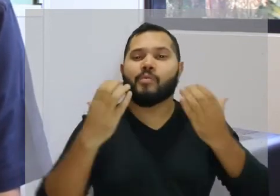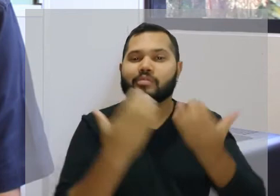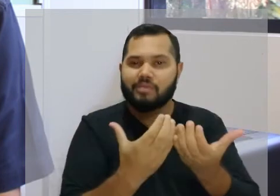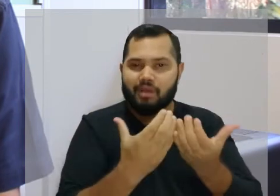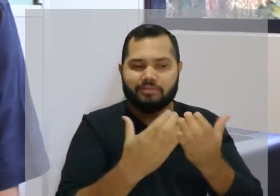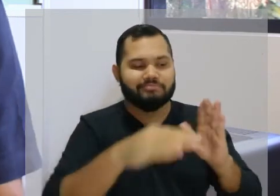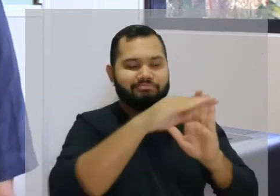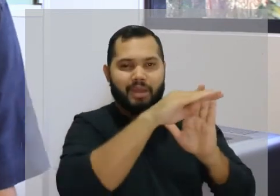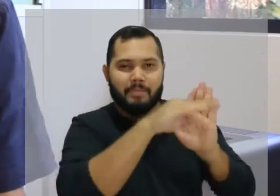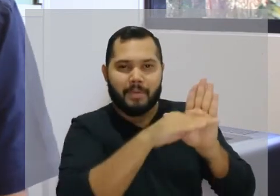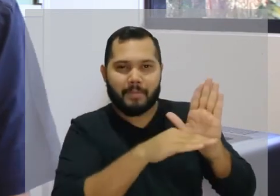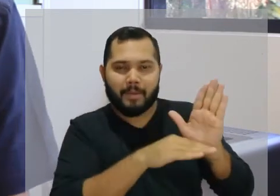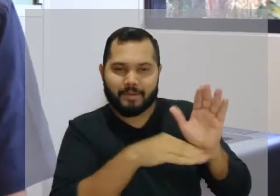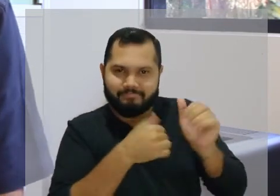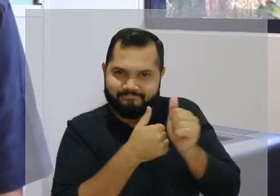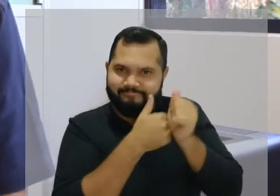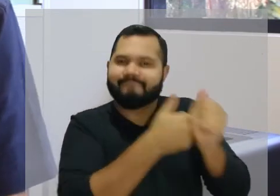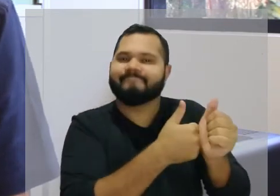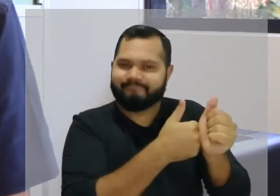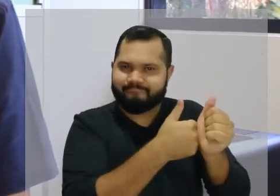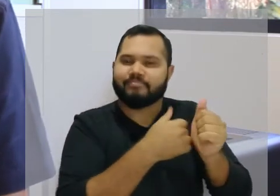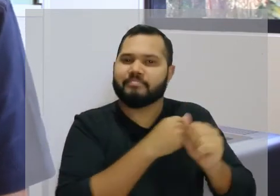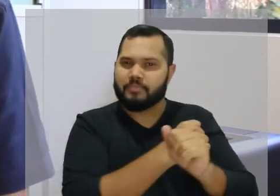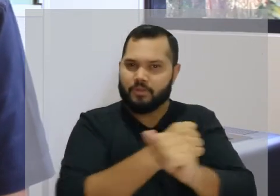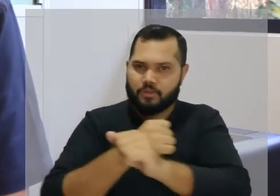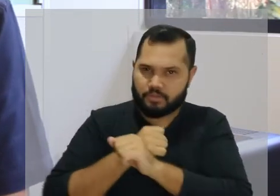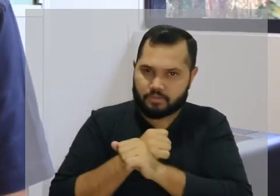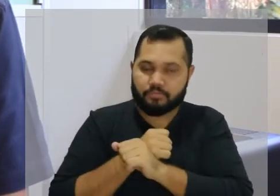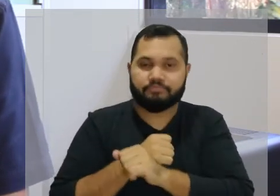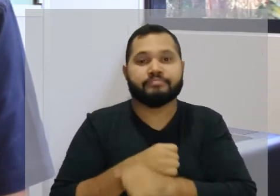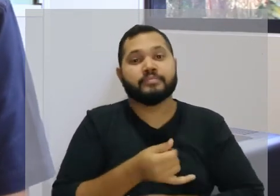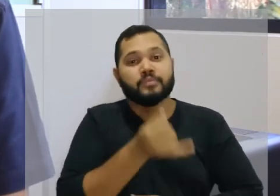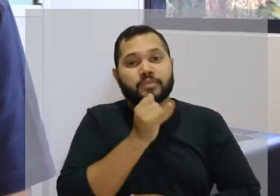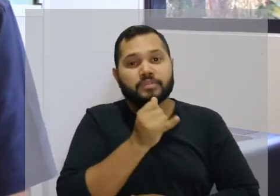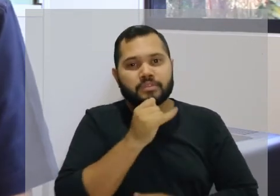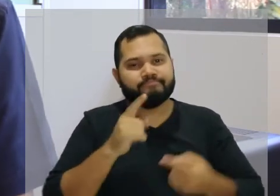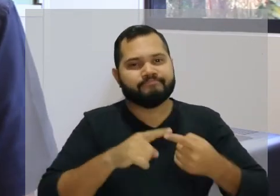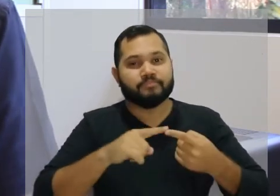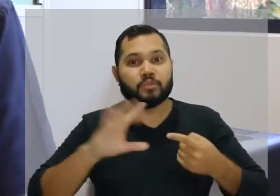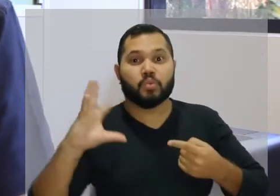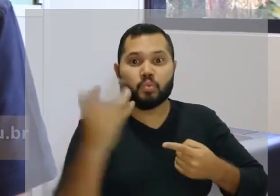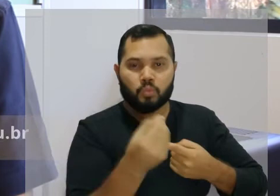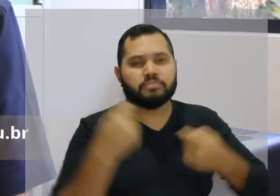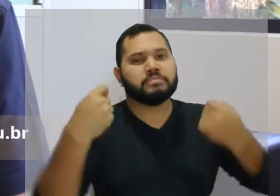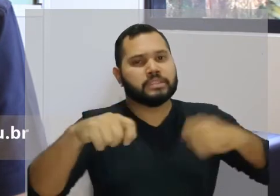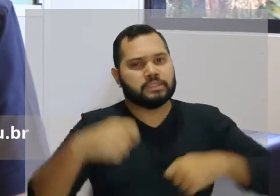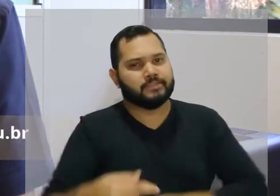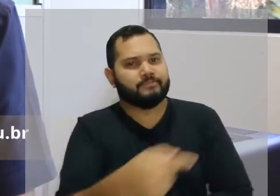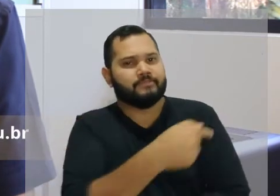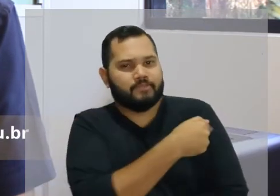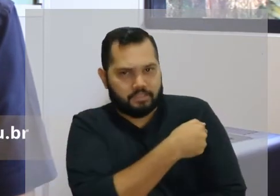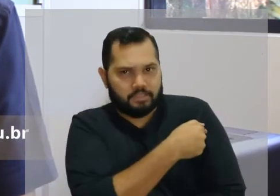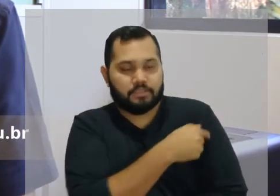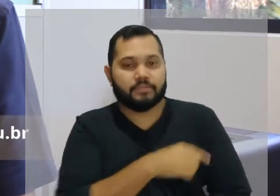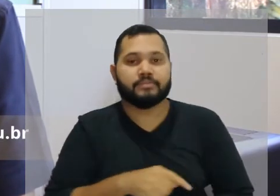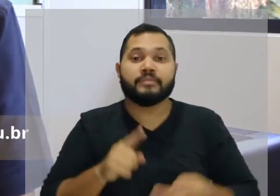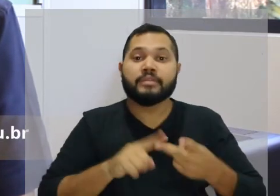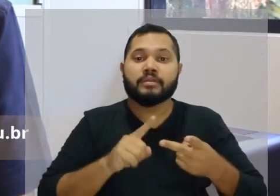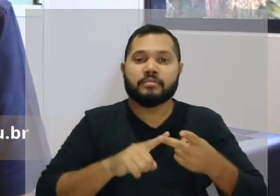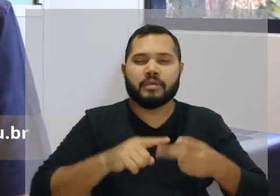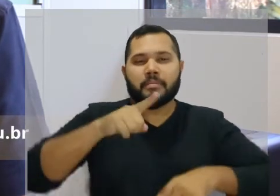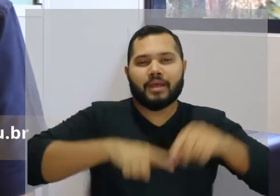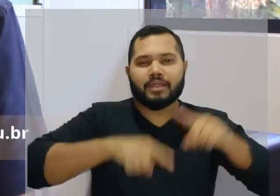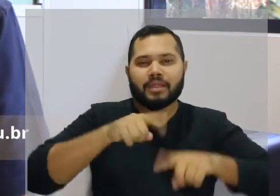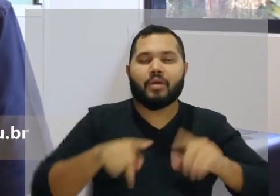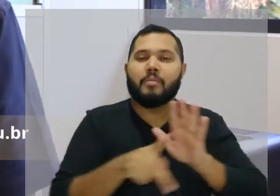as medidas de precaução, que estejamos todos vacinados, o uso correto dos